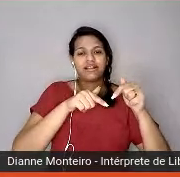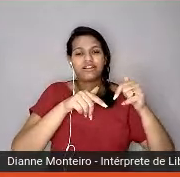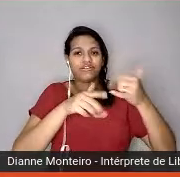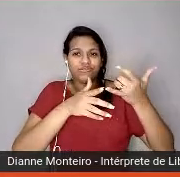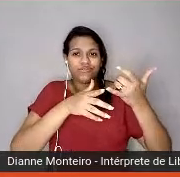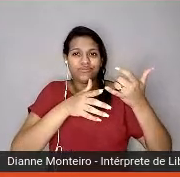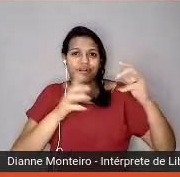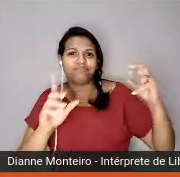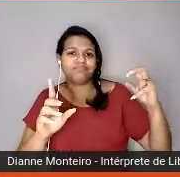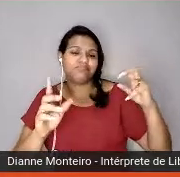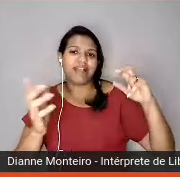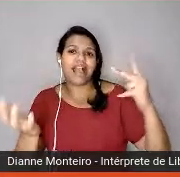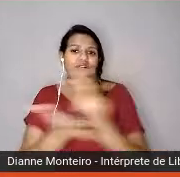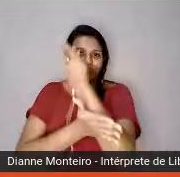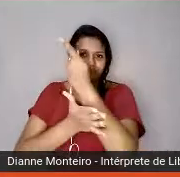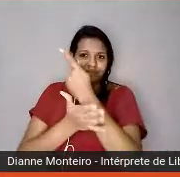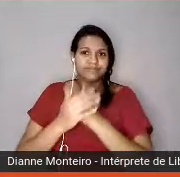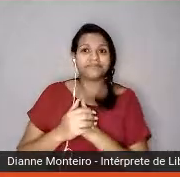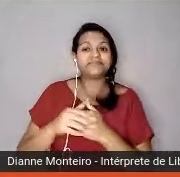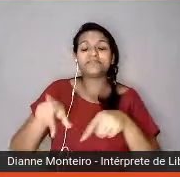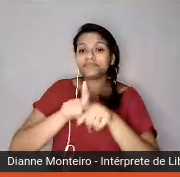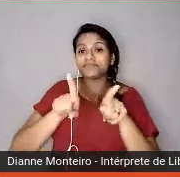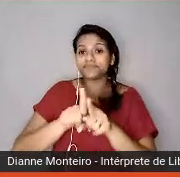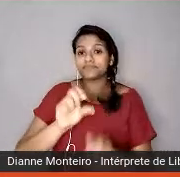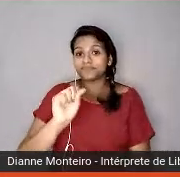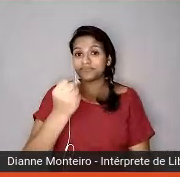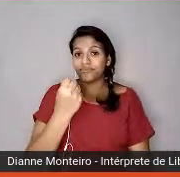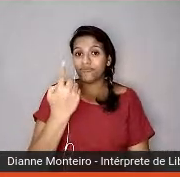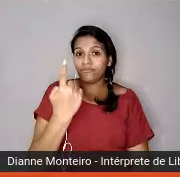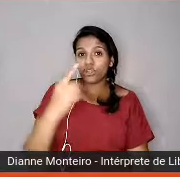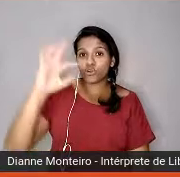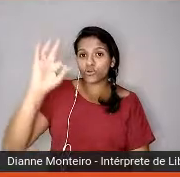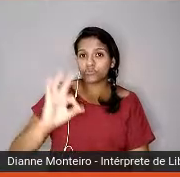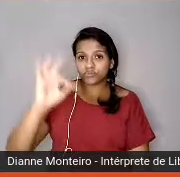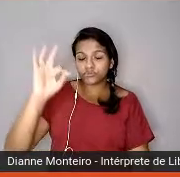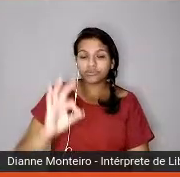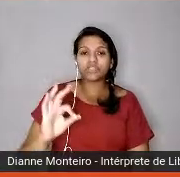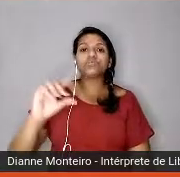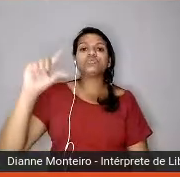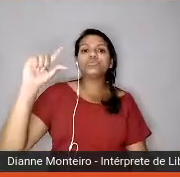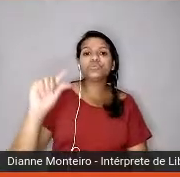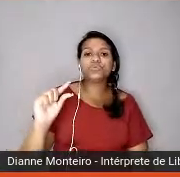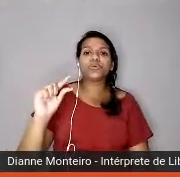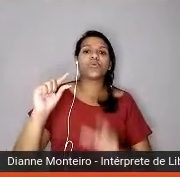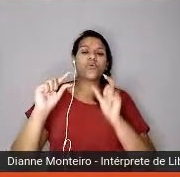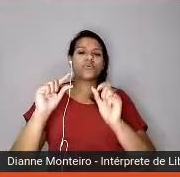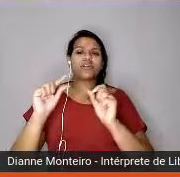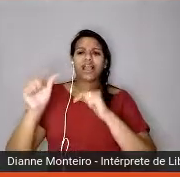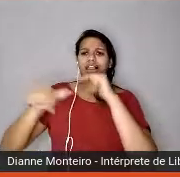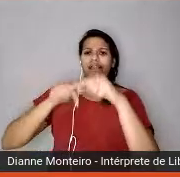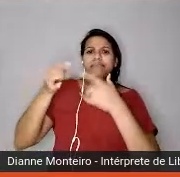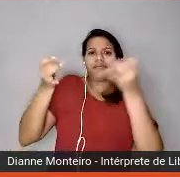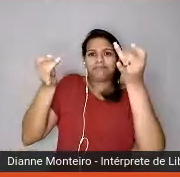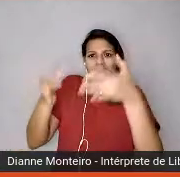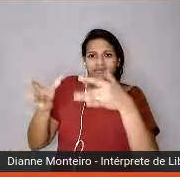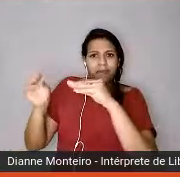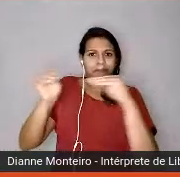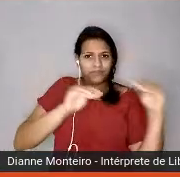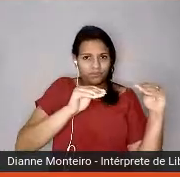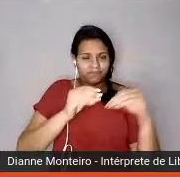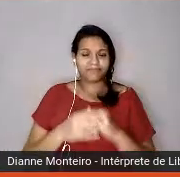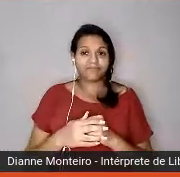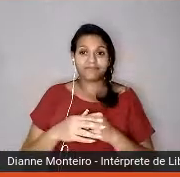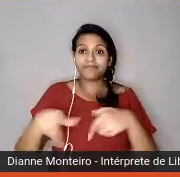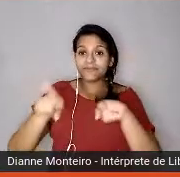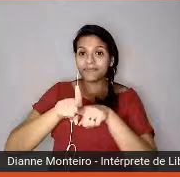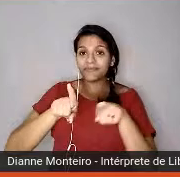procurar um novo trabalho. O custo anual também de sinistros é 3 vezes e meia maior com a